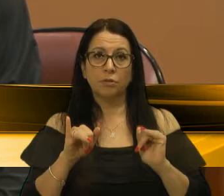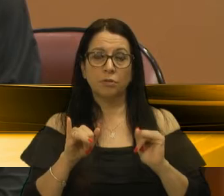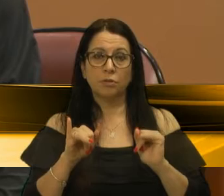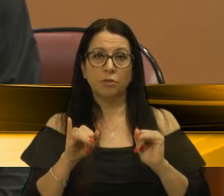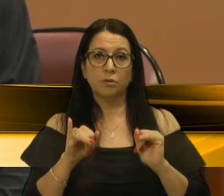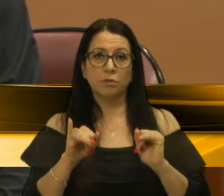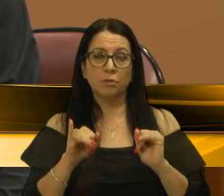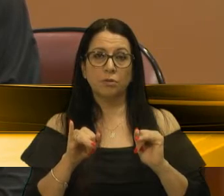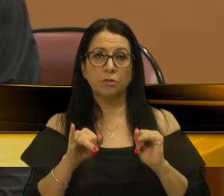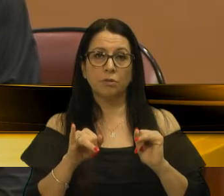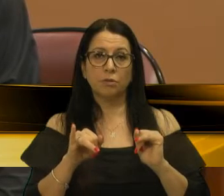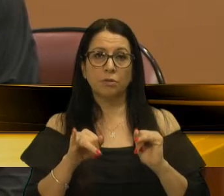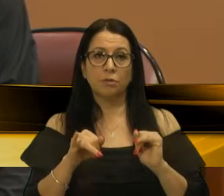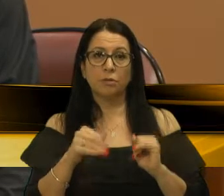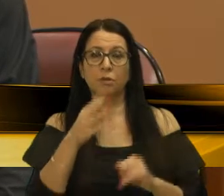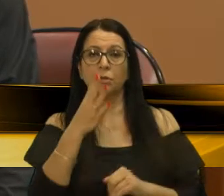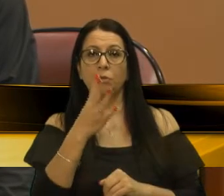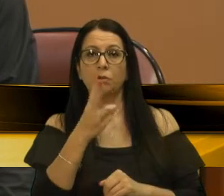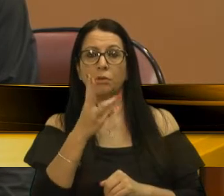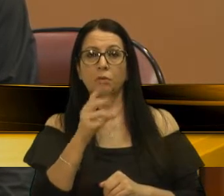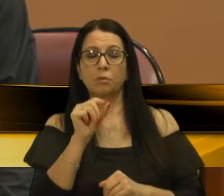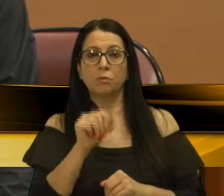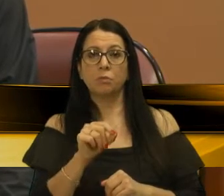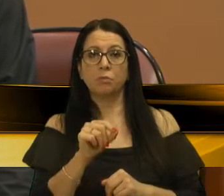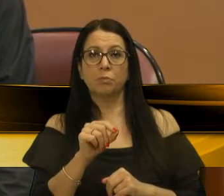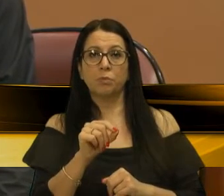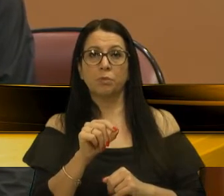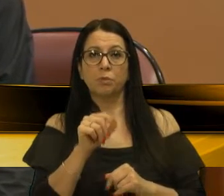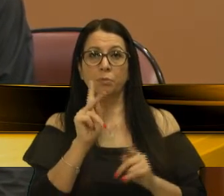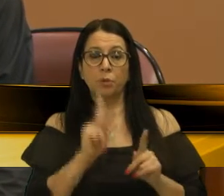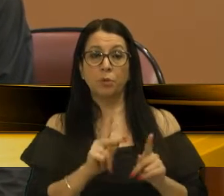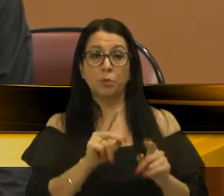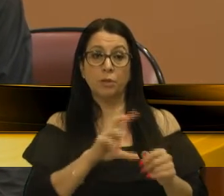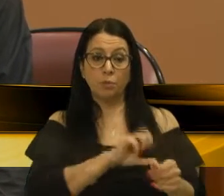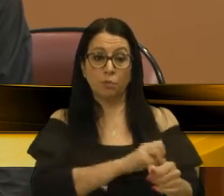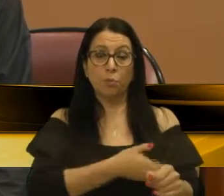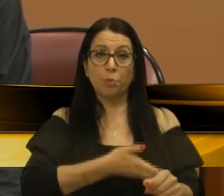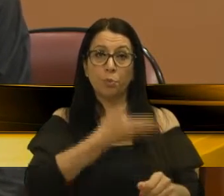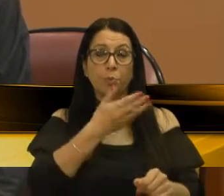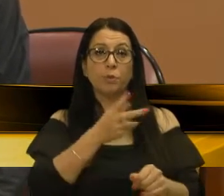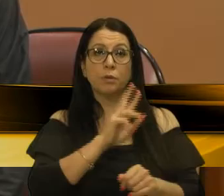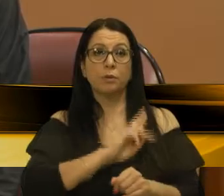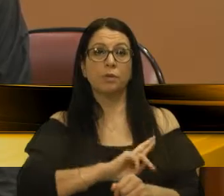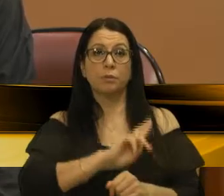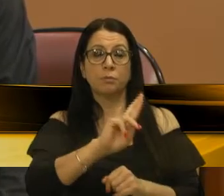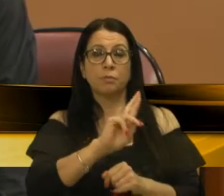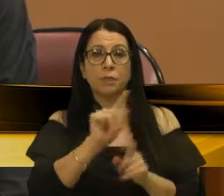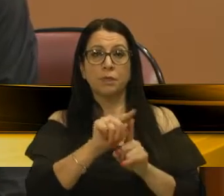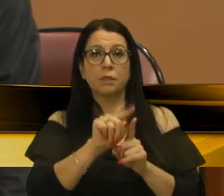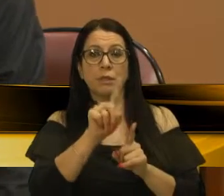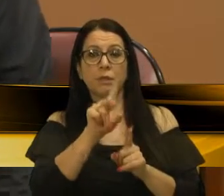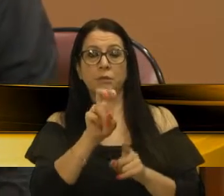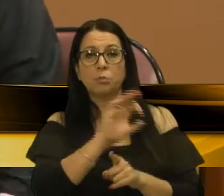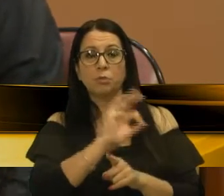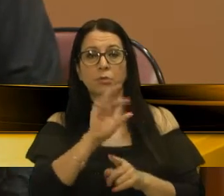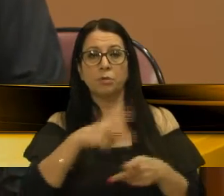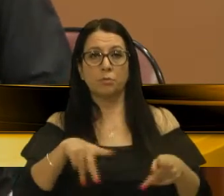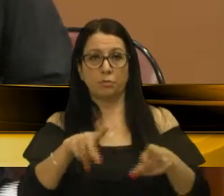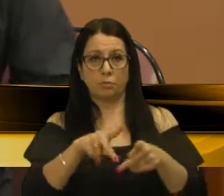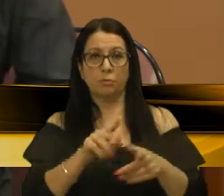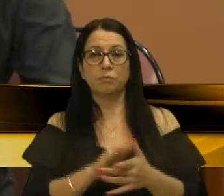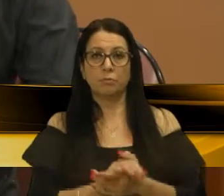43.357 pessoas eram hipertensas, o que corresponde a 15% da população